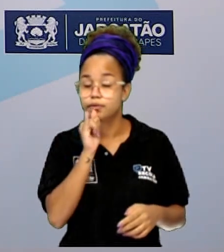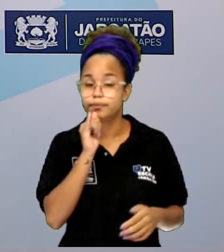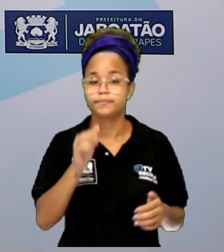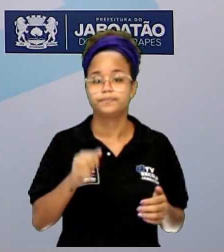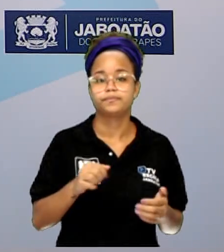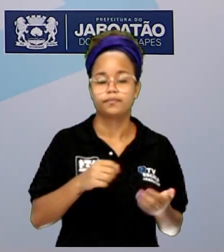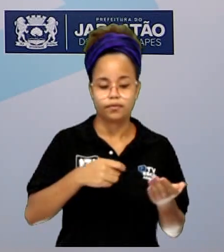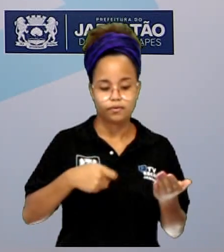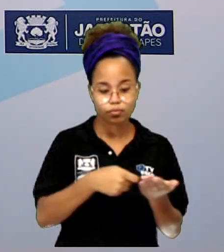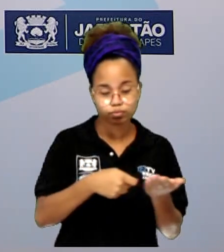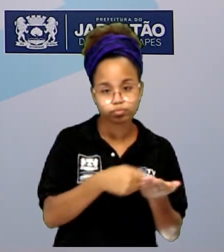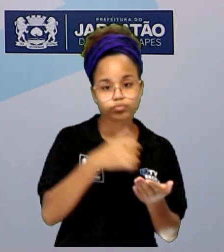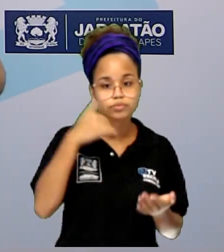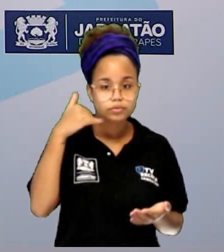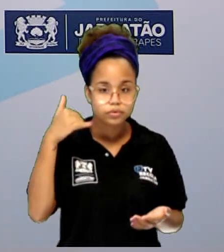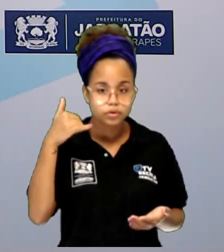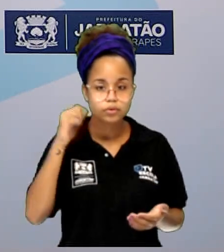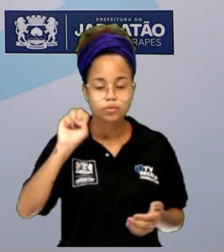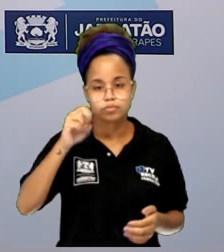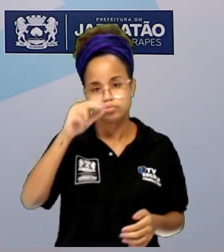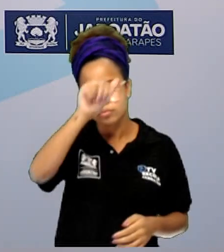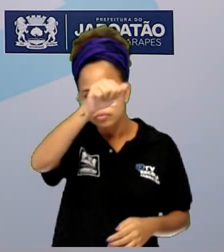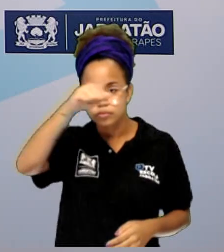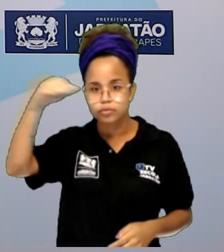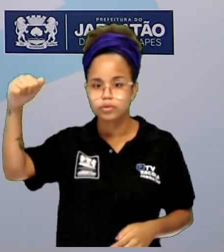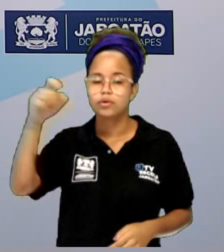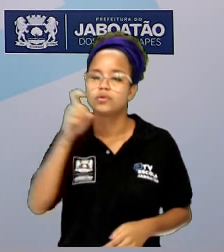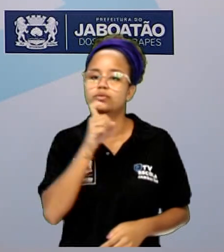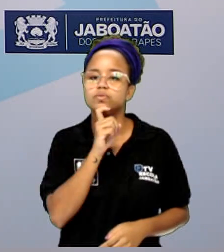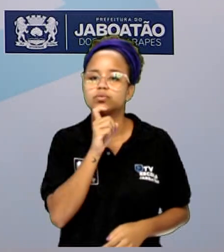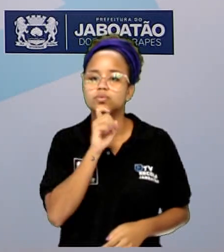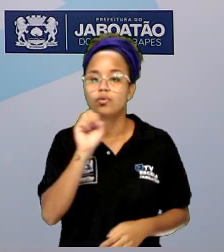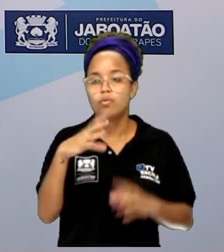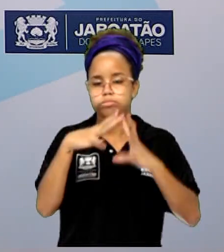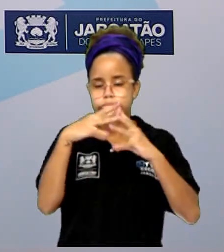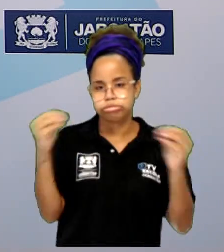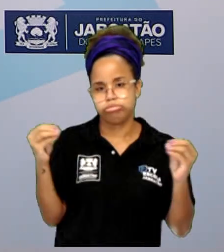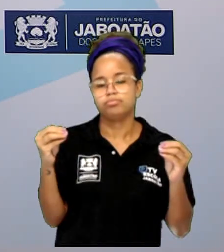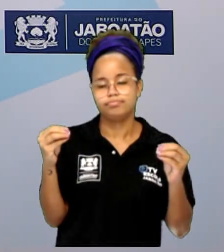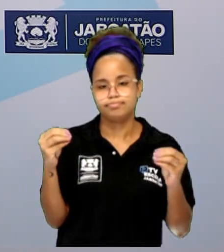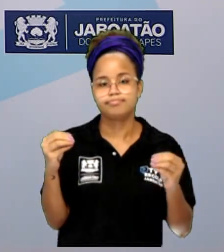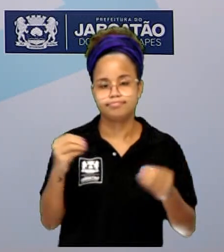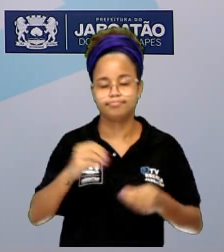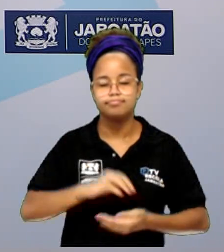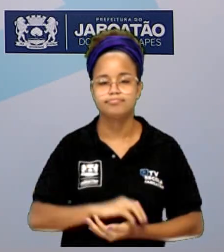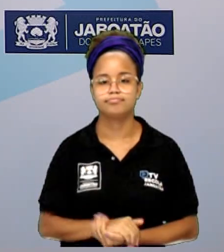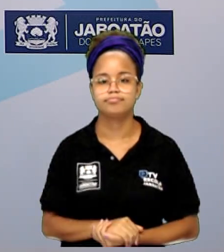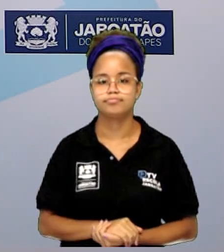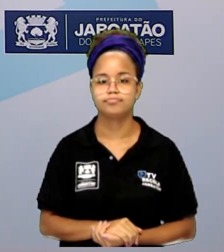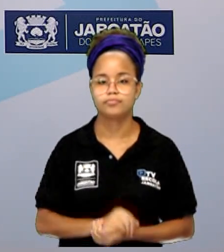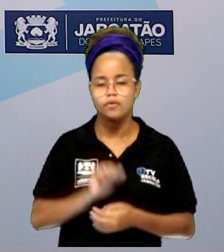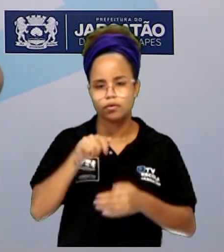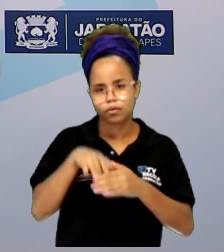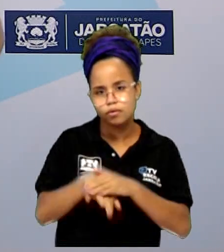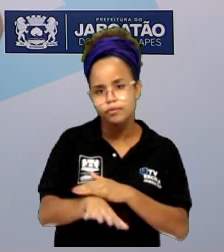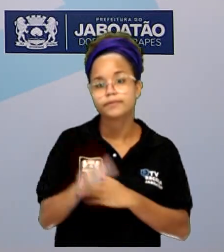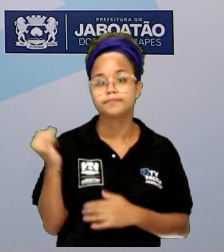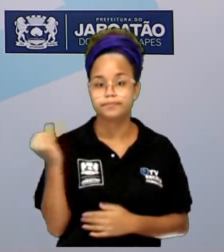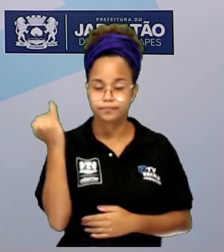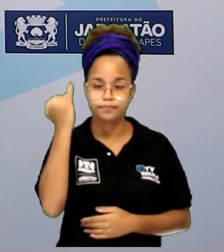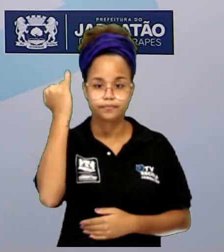equipamento ligado na tomada, para que ele não queime, para ele não estrague, certo? Então, o aterramento, ele é fundamental.